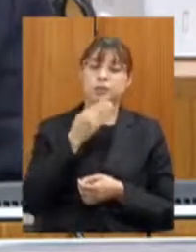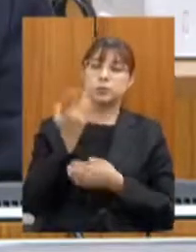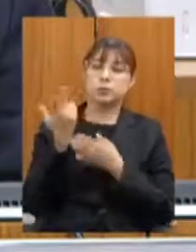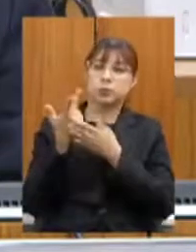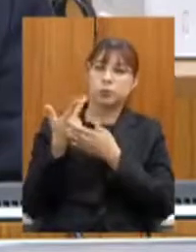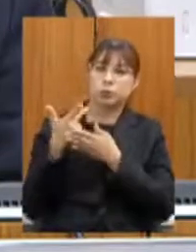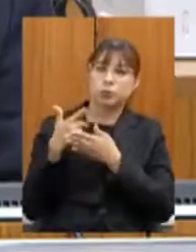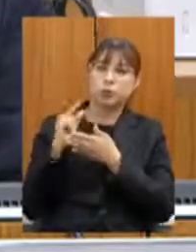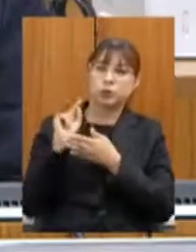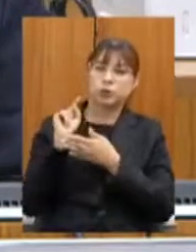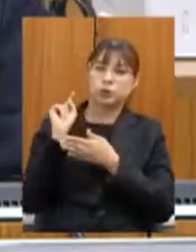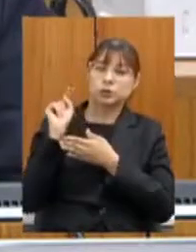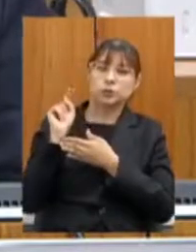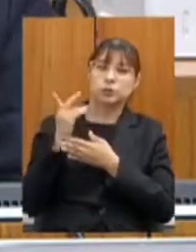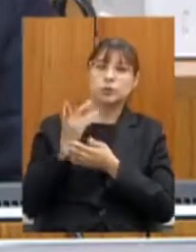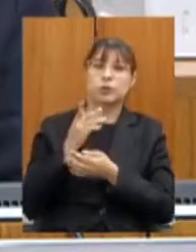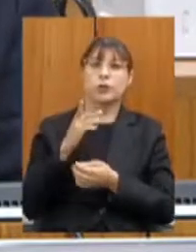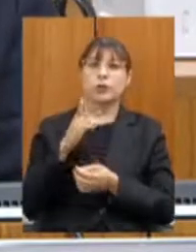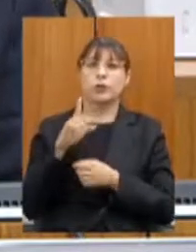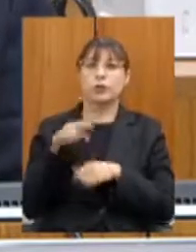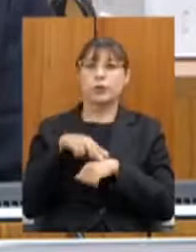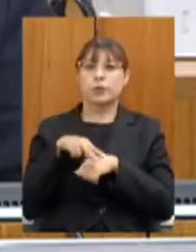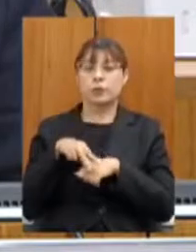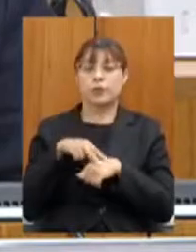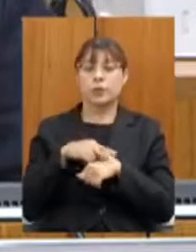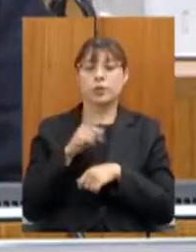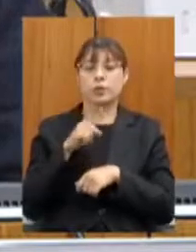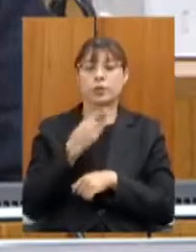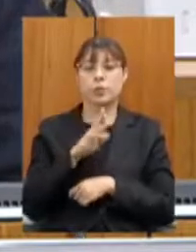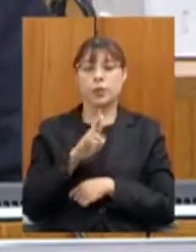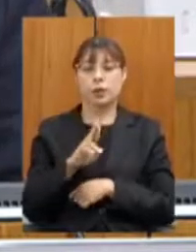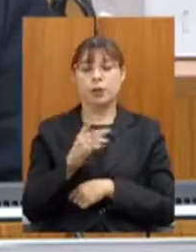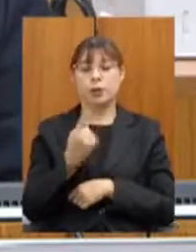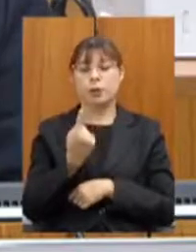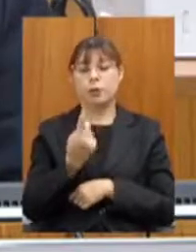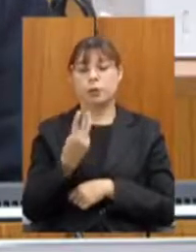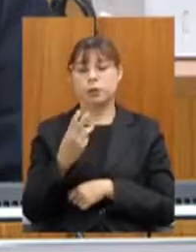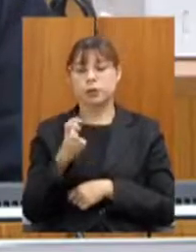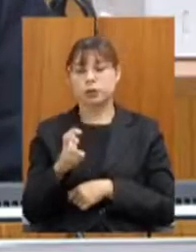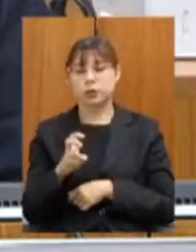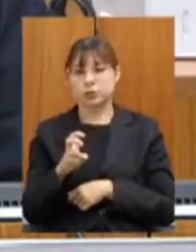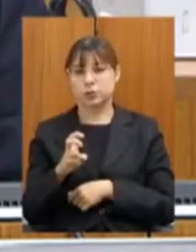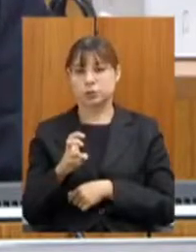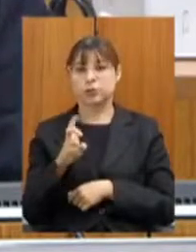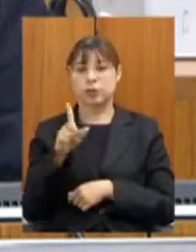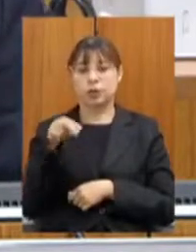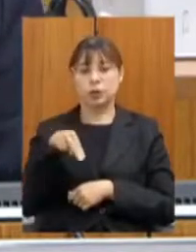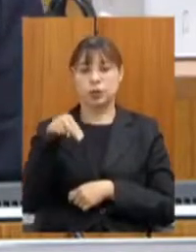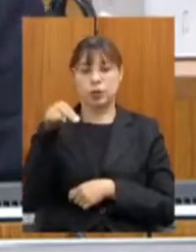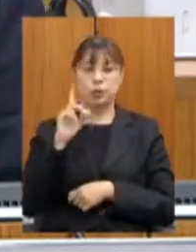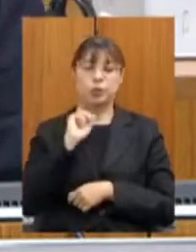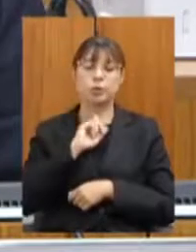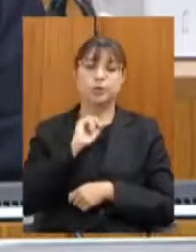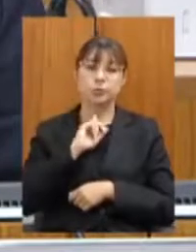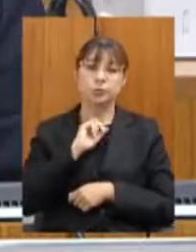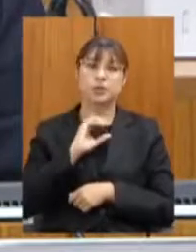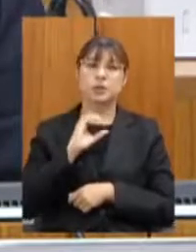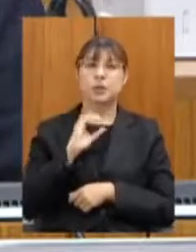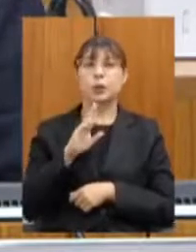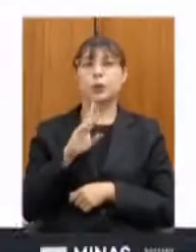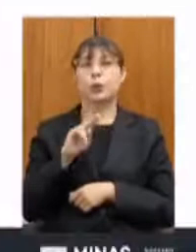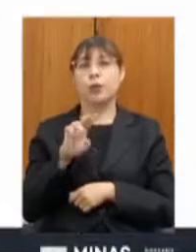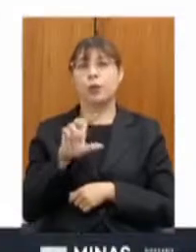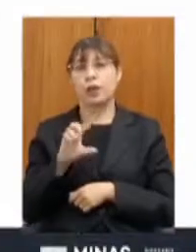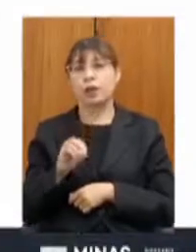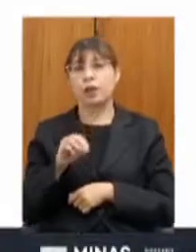o verde é a 135, que essa é uma concessão que alimenta o Norte de Minas, Curvelo, Montes